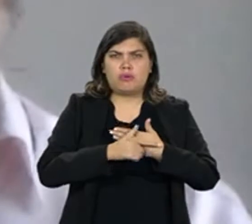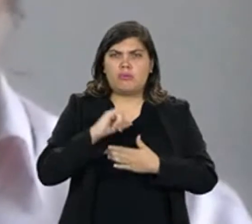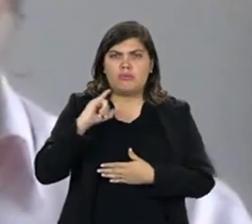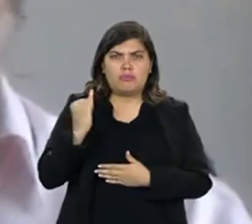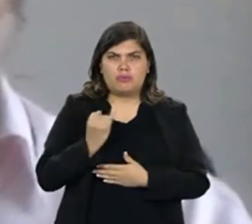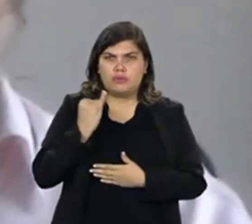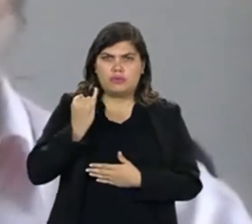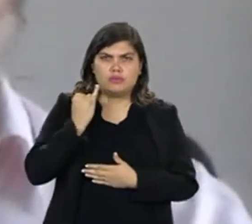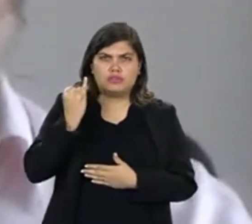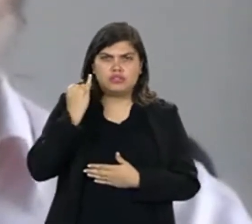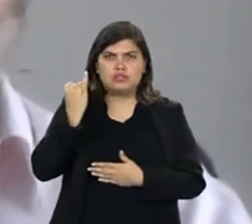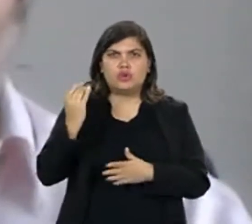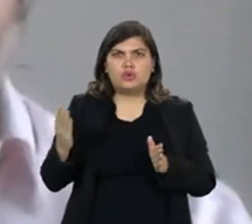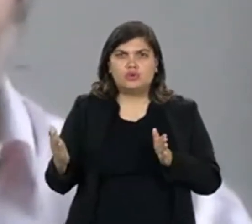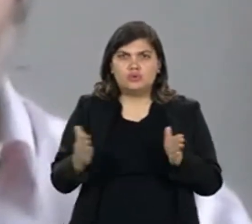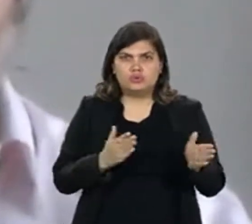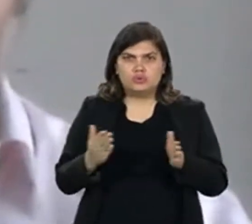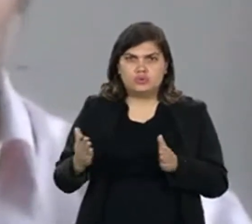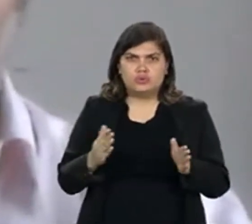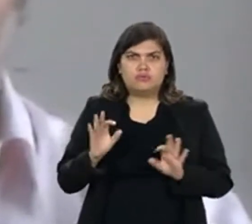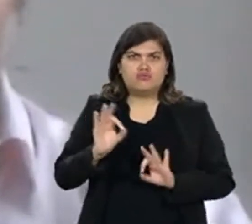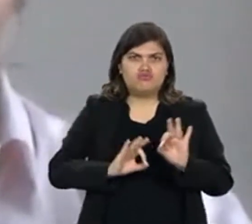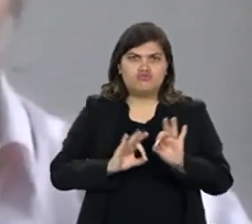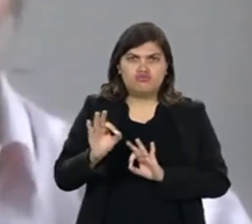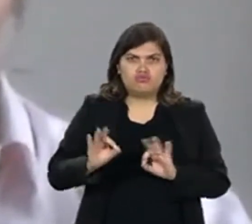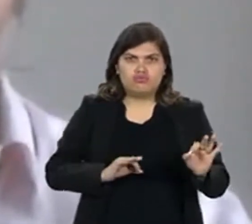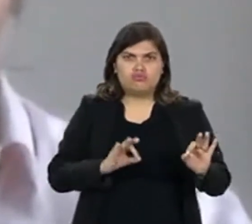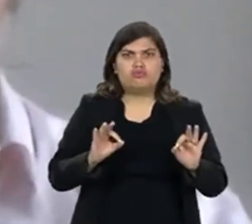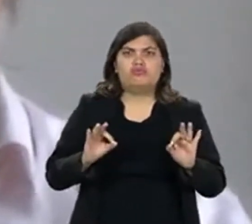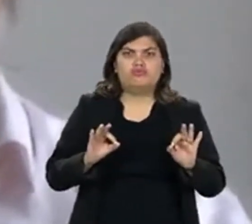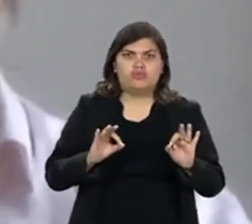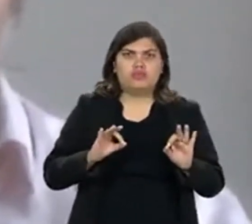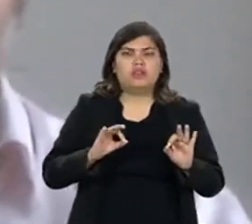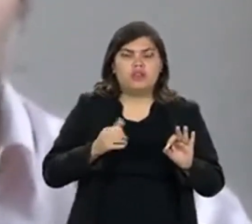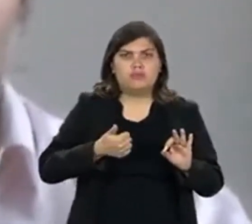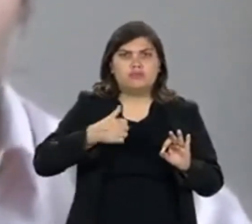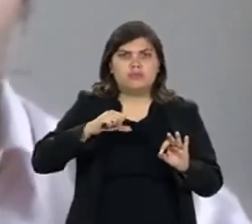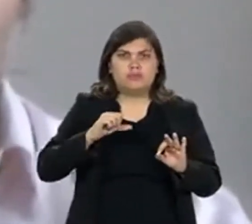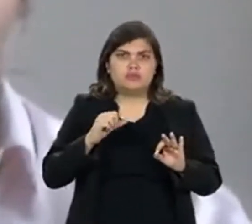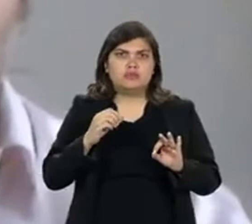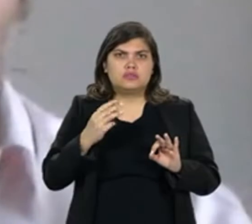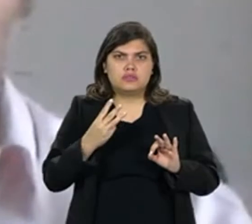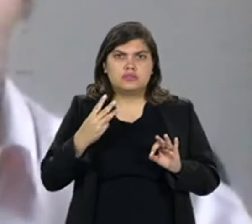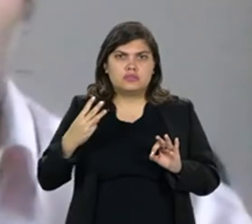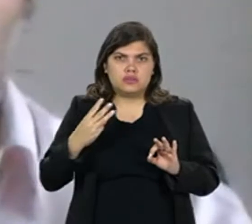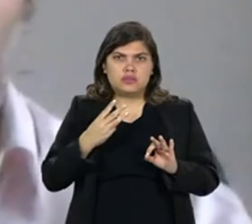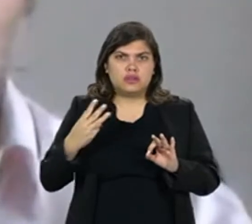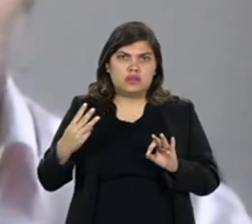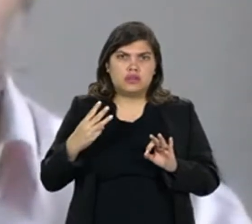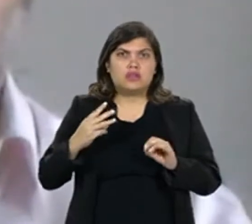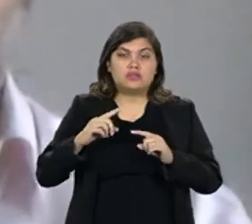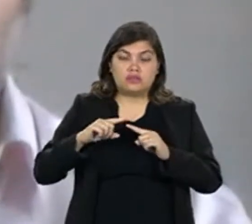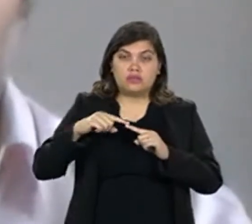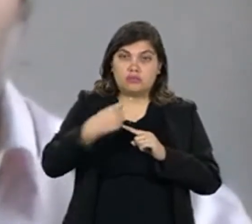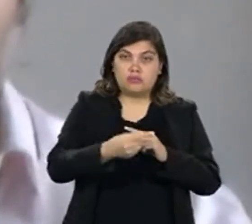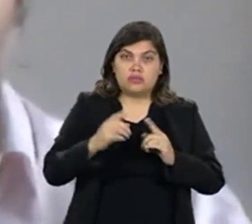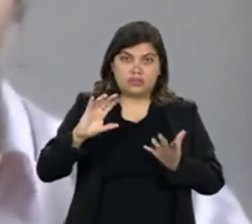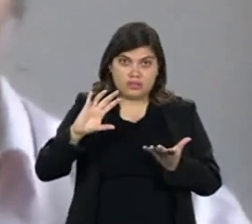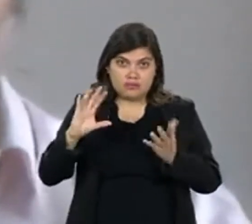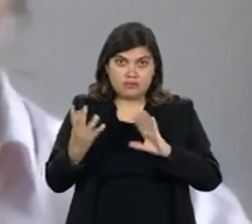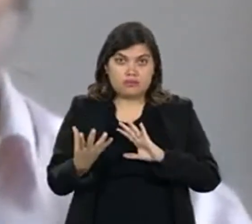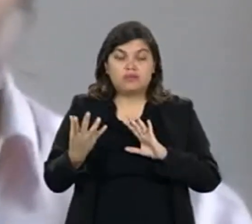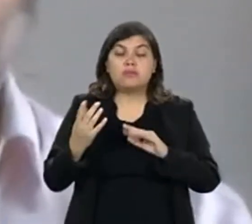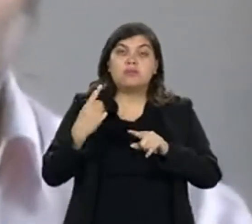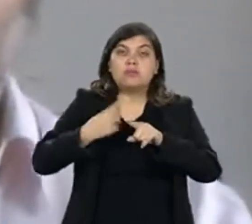durante a fase de preparação das eleições de 1933, que é a primeira eleição pós-revolução,